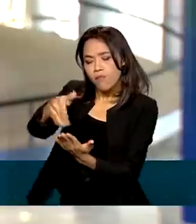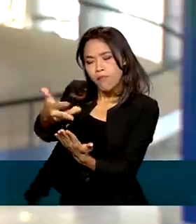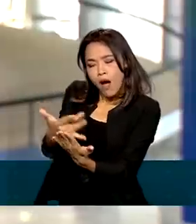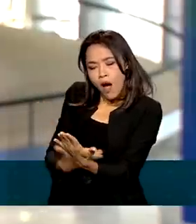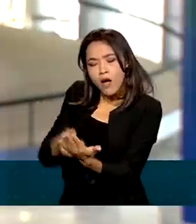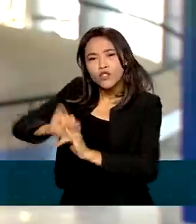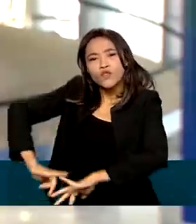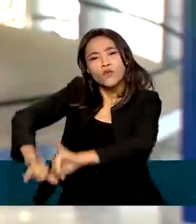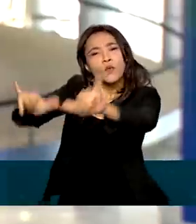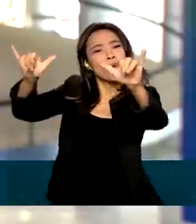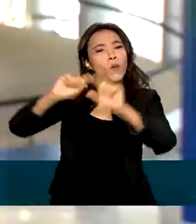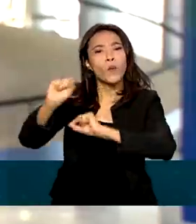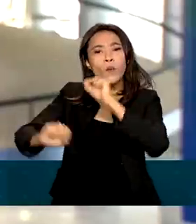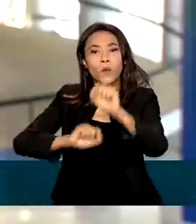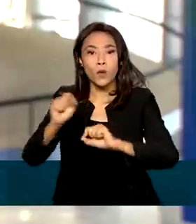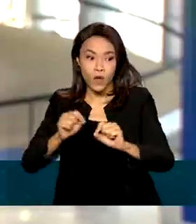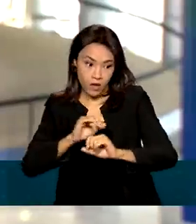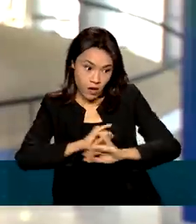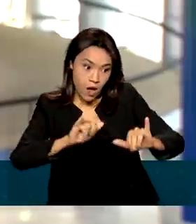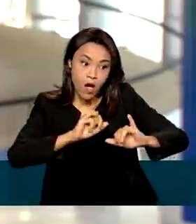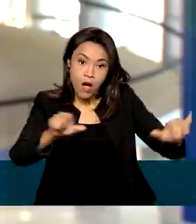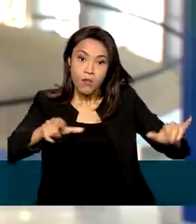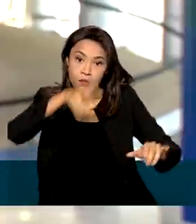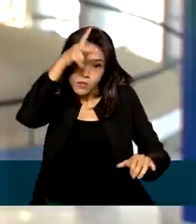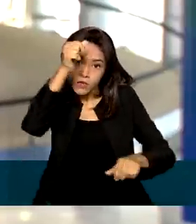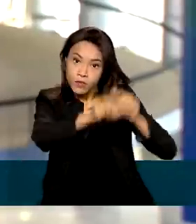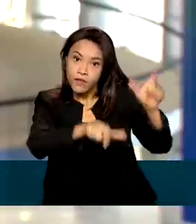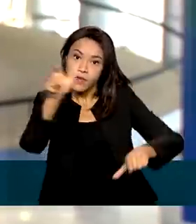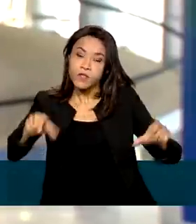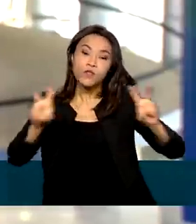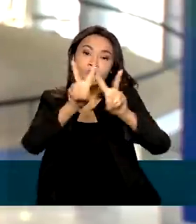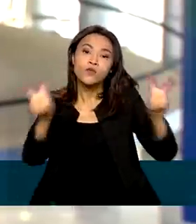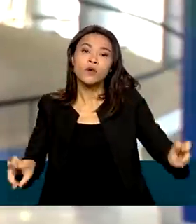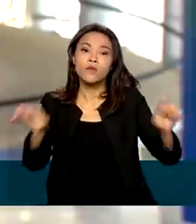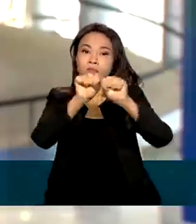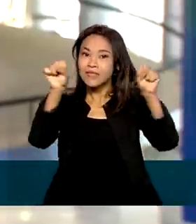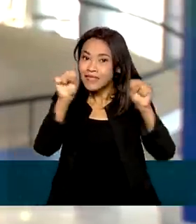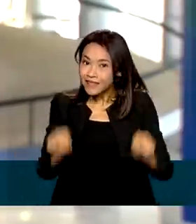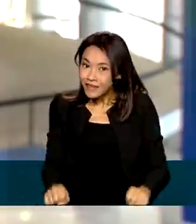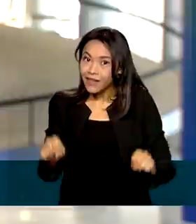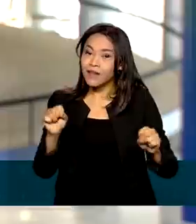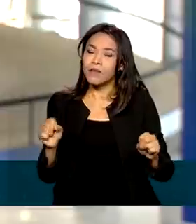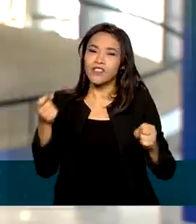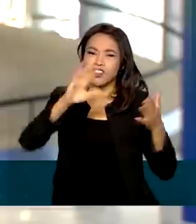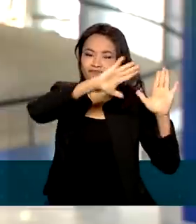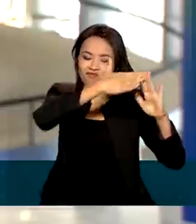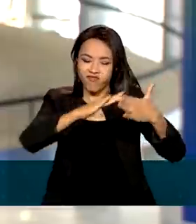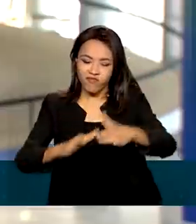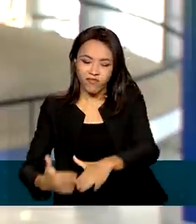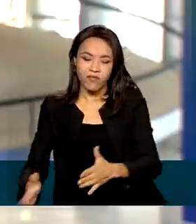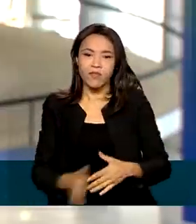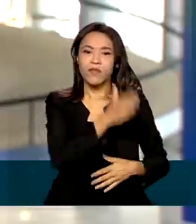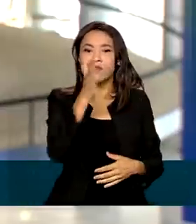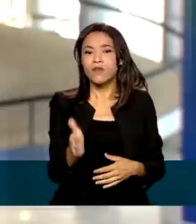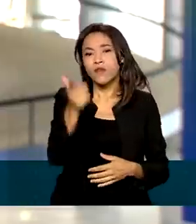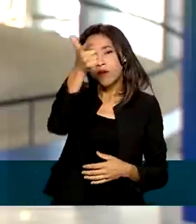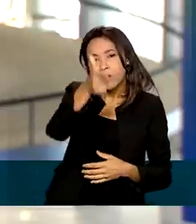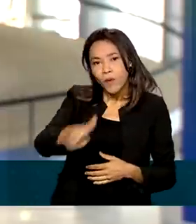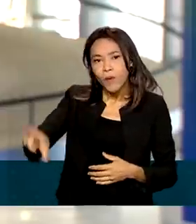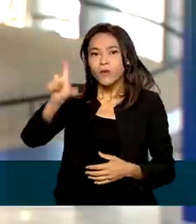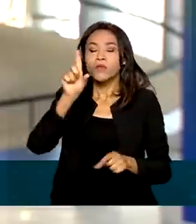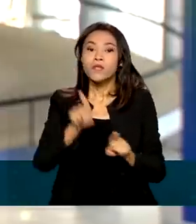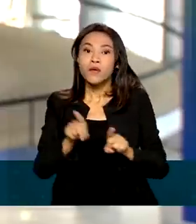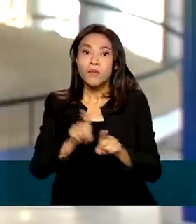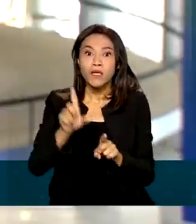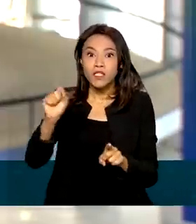prefeitos sobre o funcionamento do sistema integrado de informações de desastres e também sobre solicitações de reconhecimento